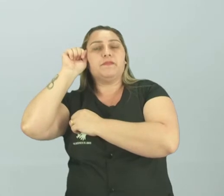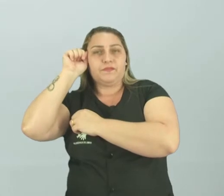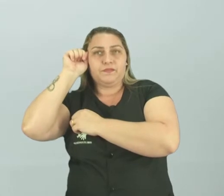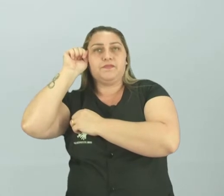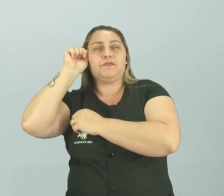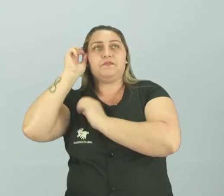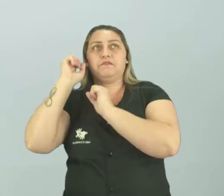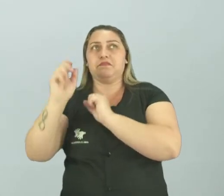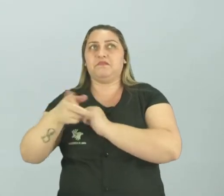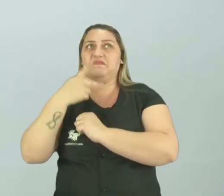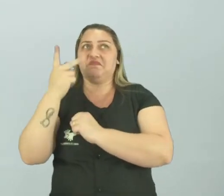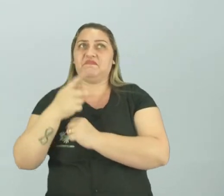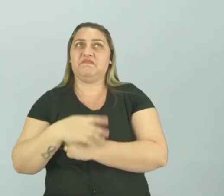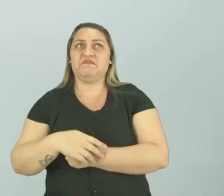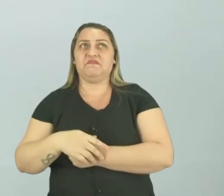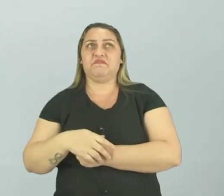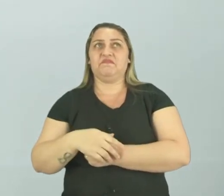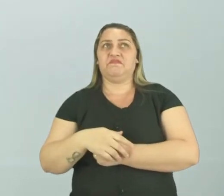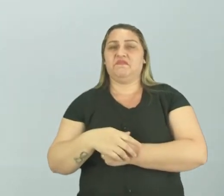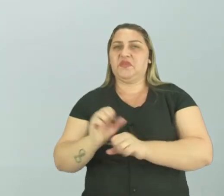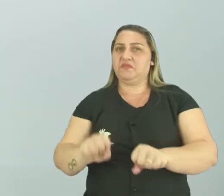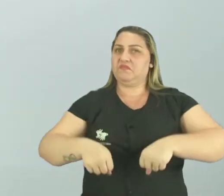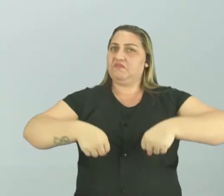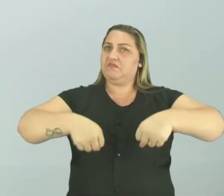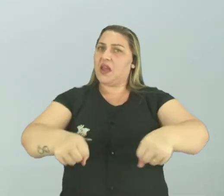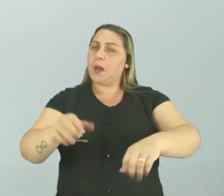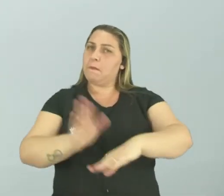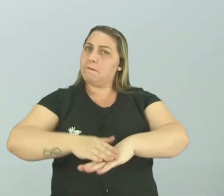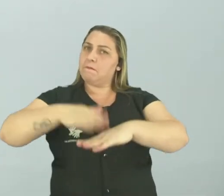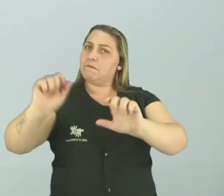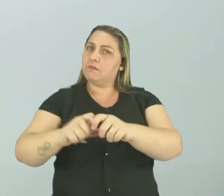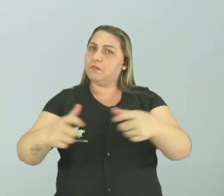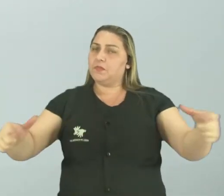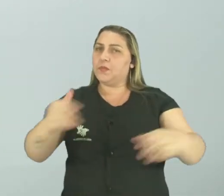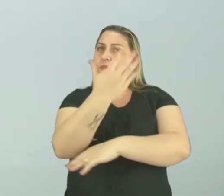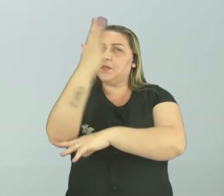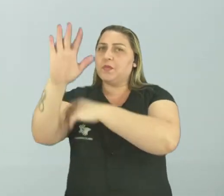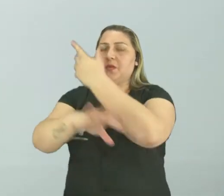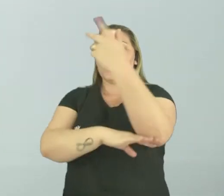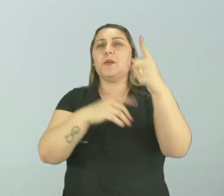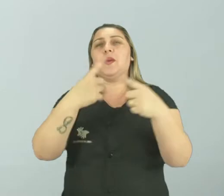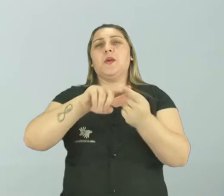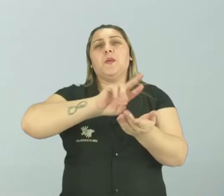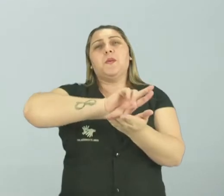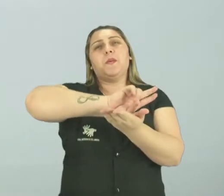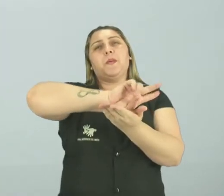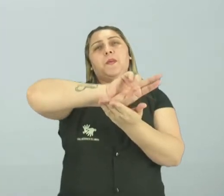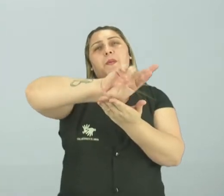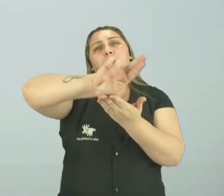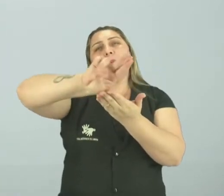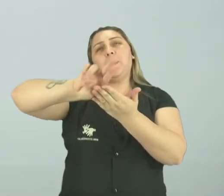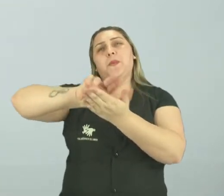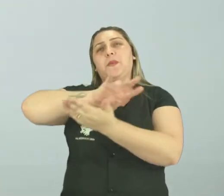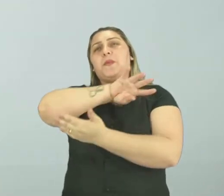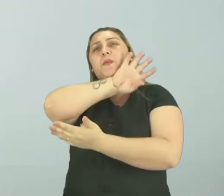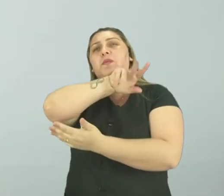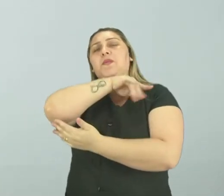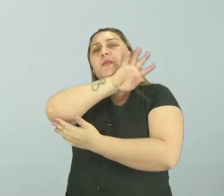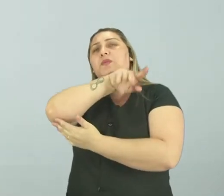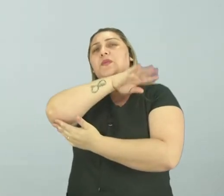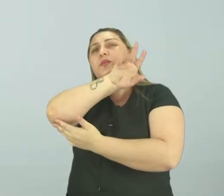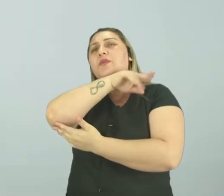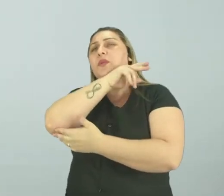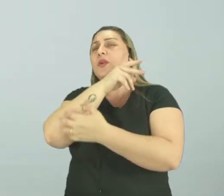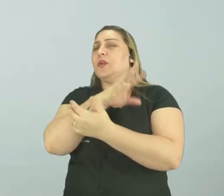Você pode falar assim. Nós temos no nosso país a maior floresta. Porque a diversidade de animais é imensa.